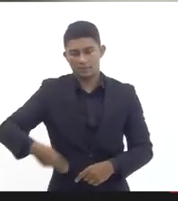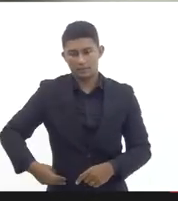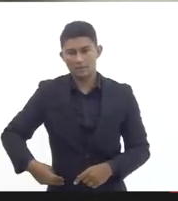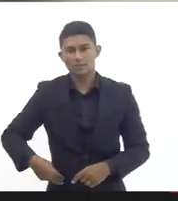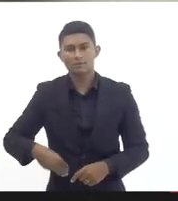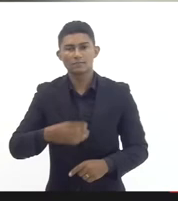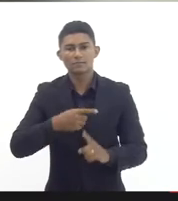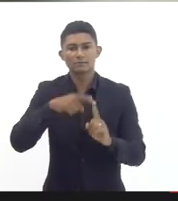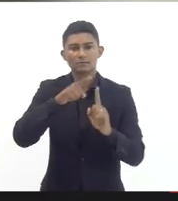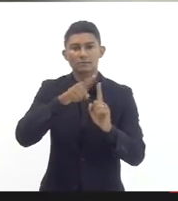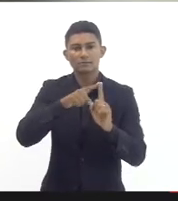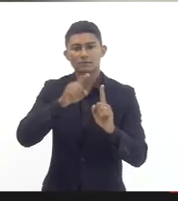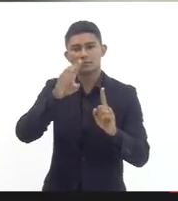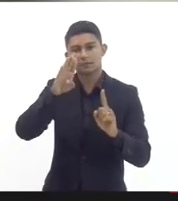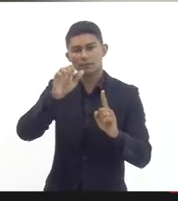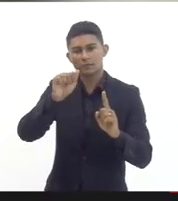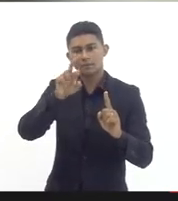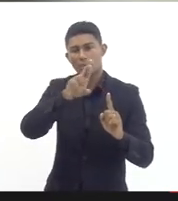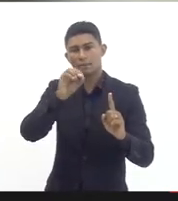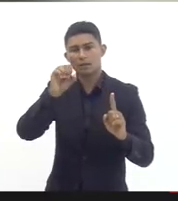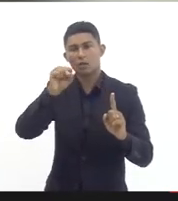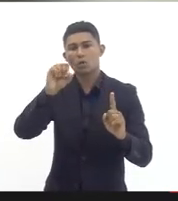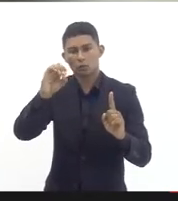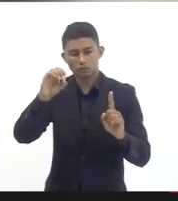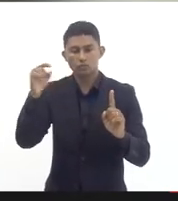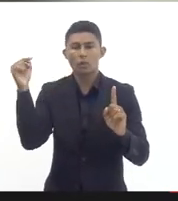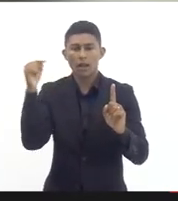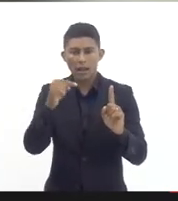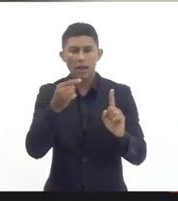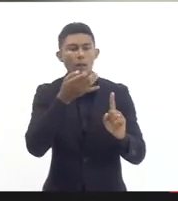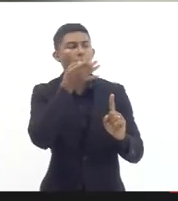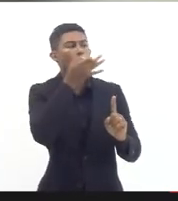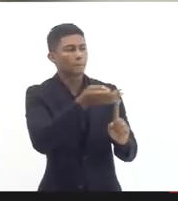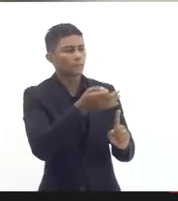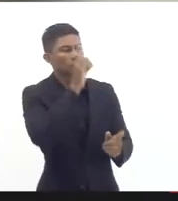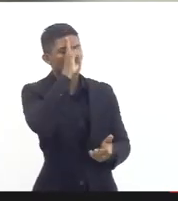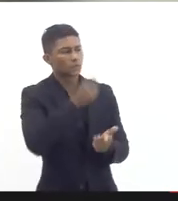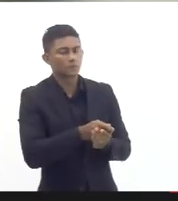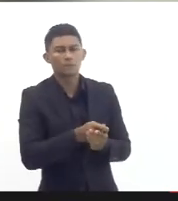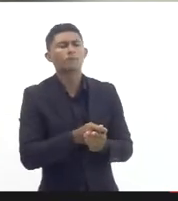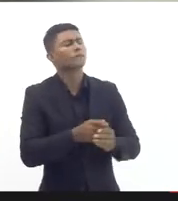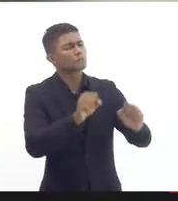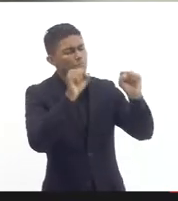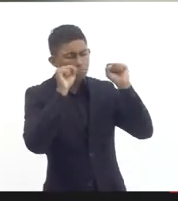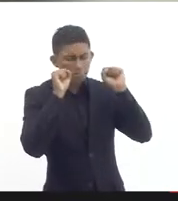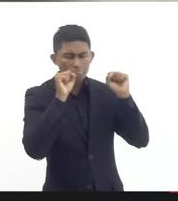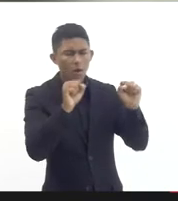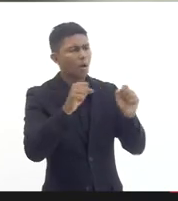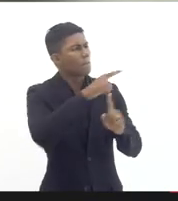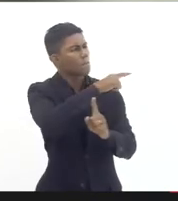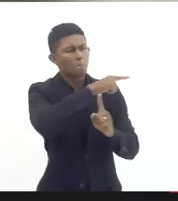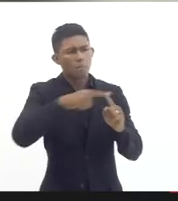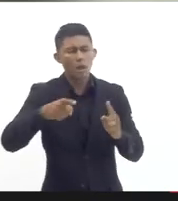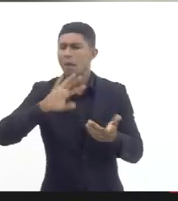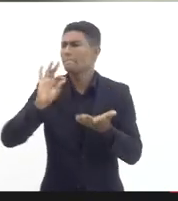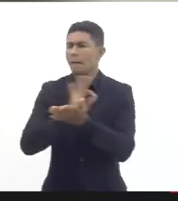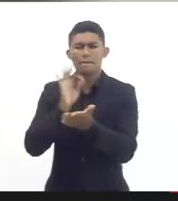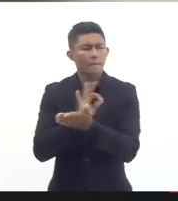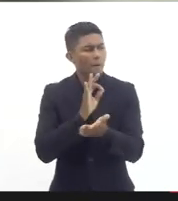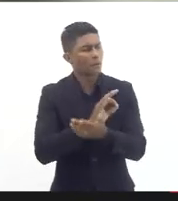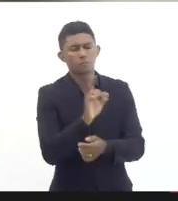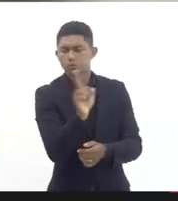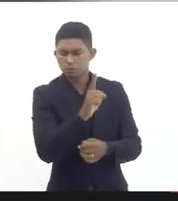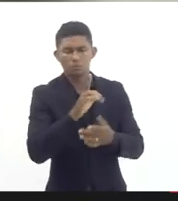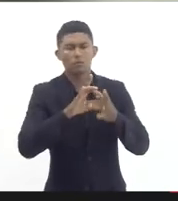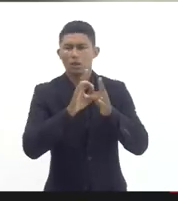Barroso no sentido de que é sim possível não é válida a proibição de contratação e